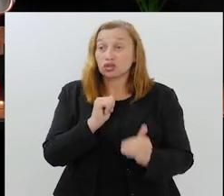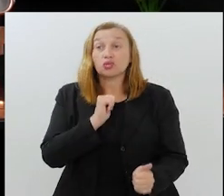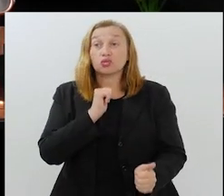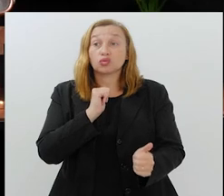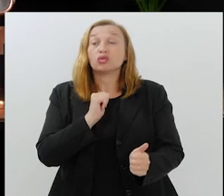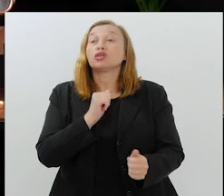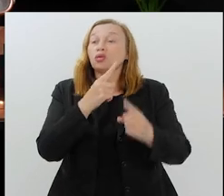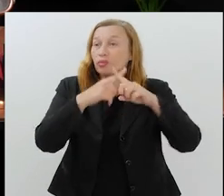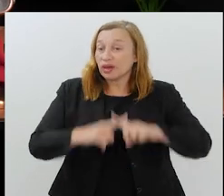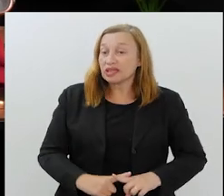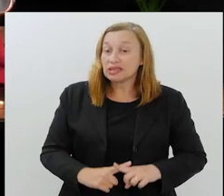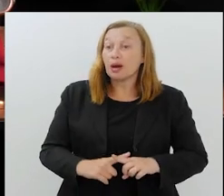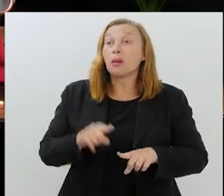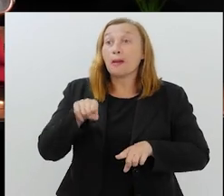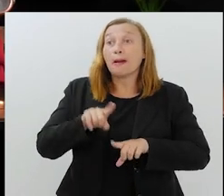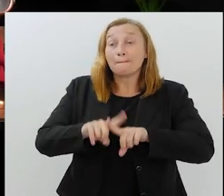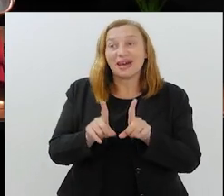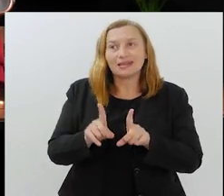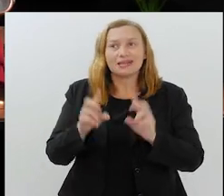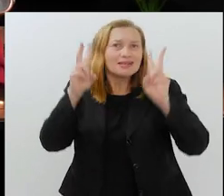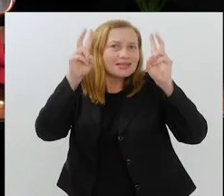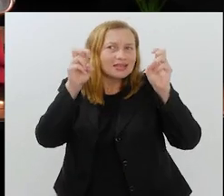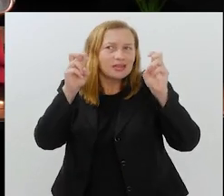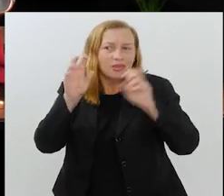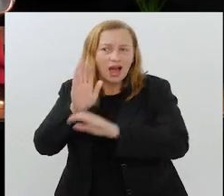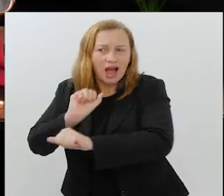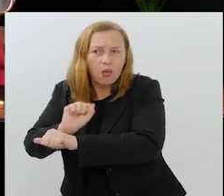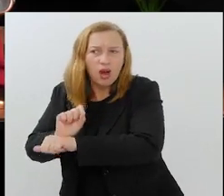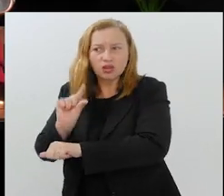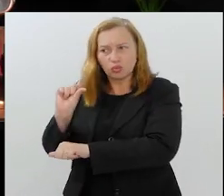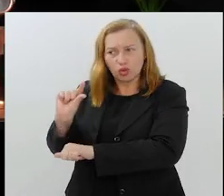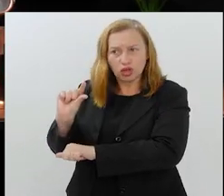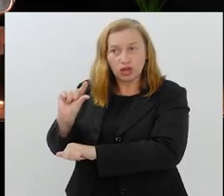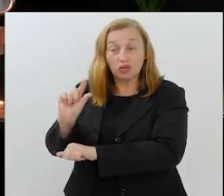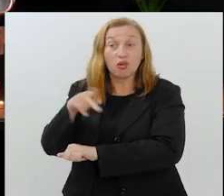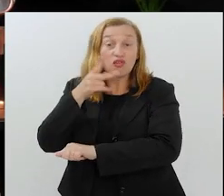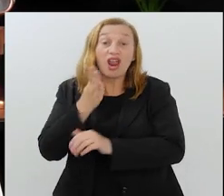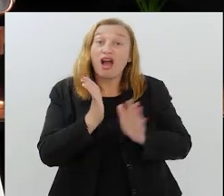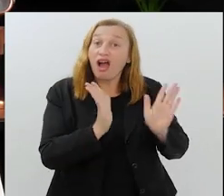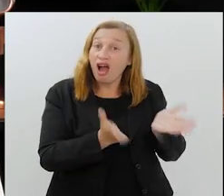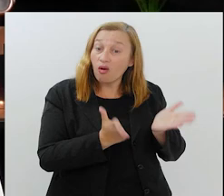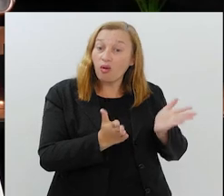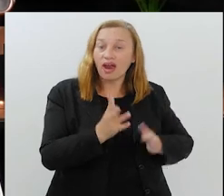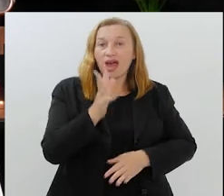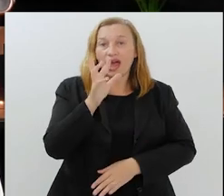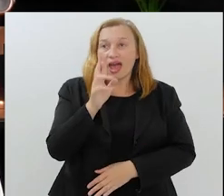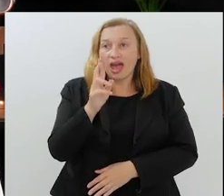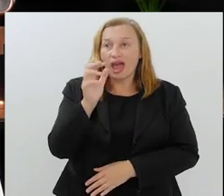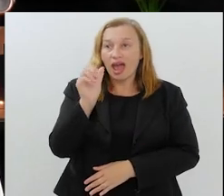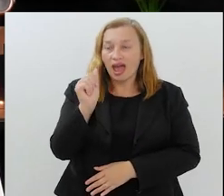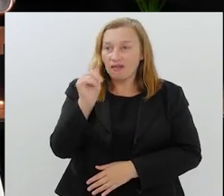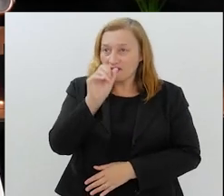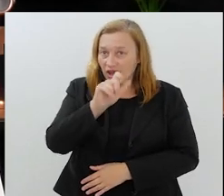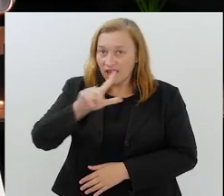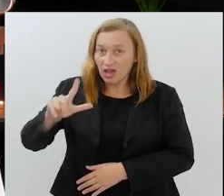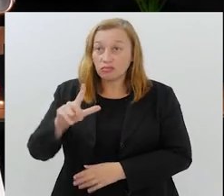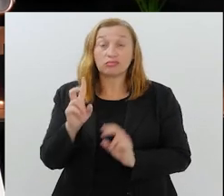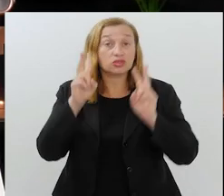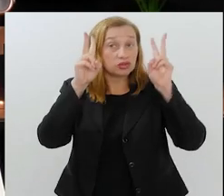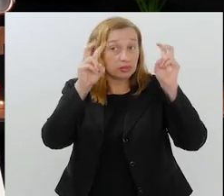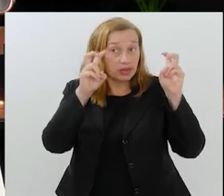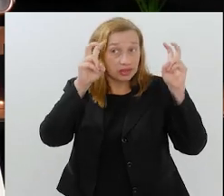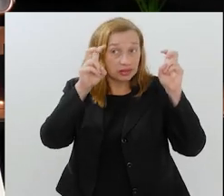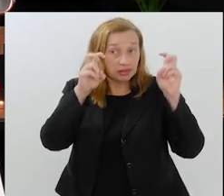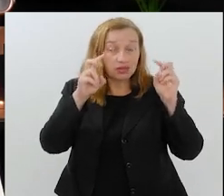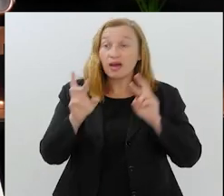Dorival já teve baixa. Mas já já, desse tema, eu vou falar daqui a um pouquinho. Porque eu vou falar com você agora, Rafael, sobre este